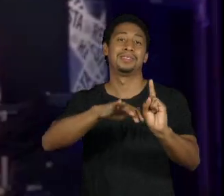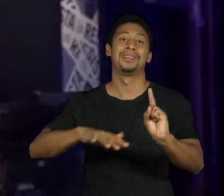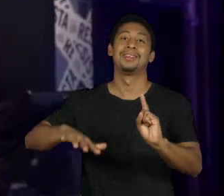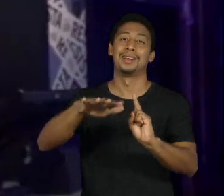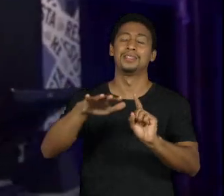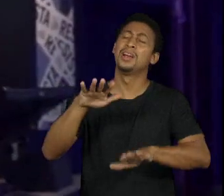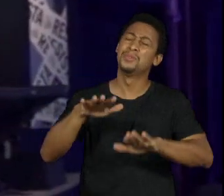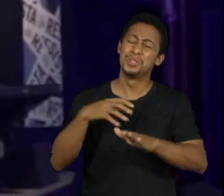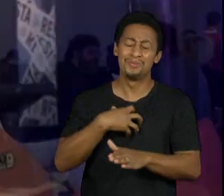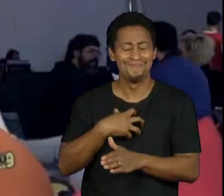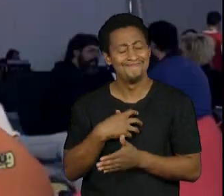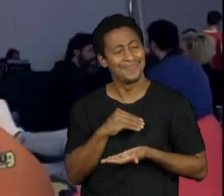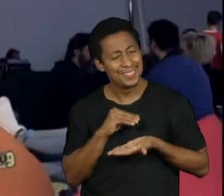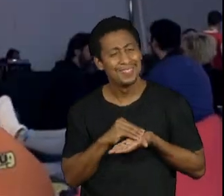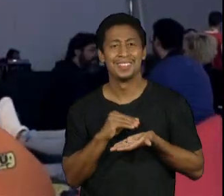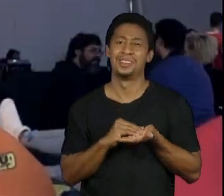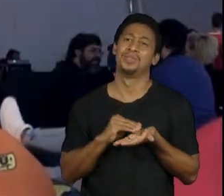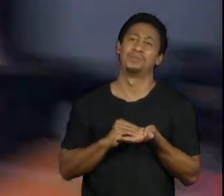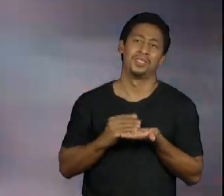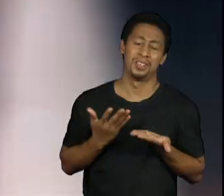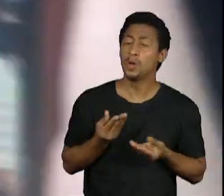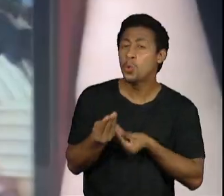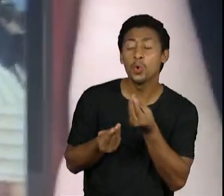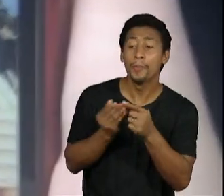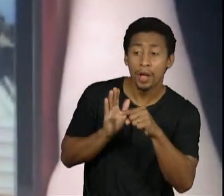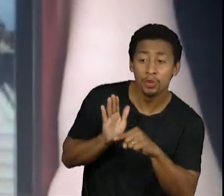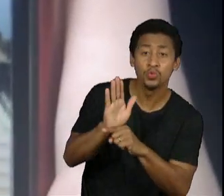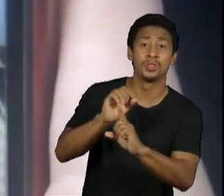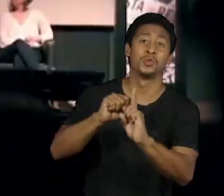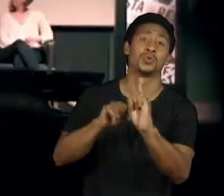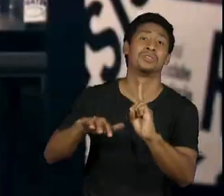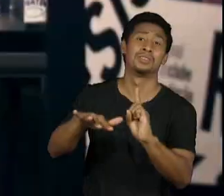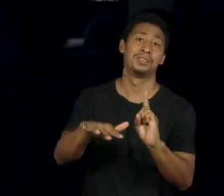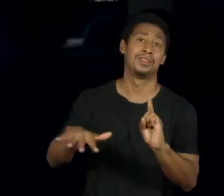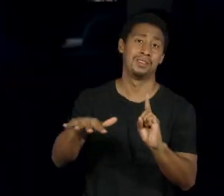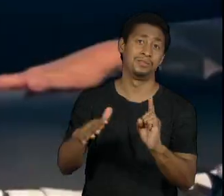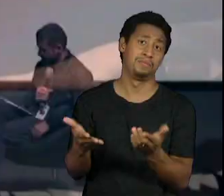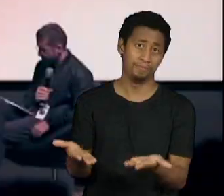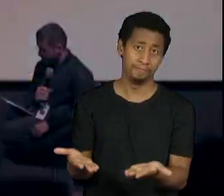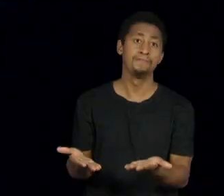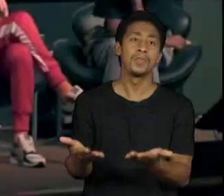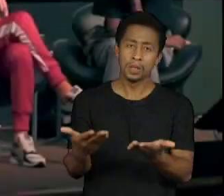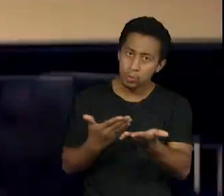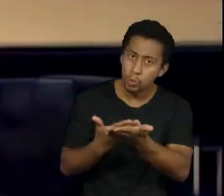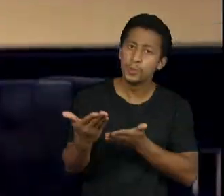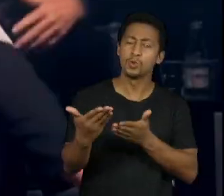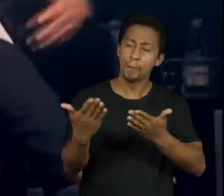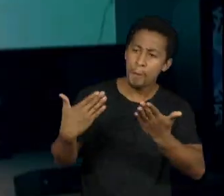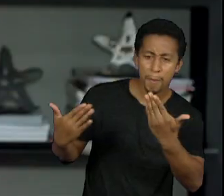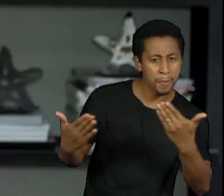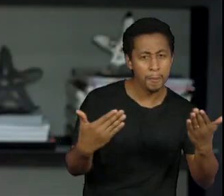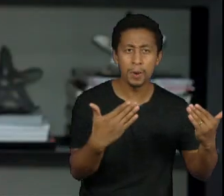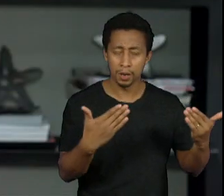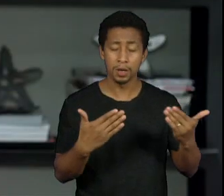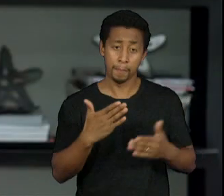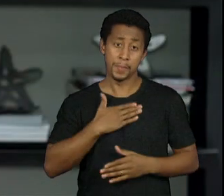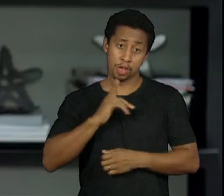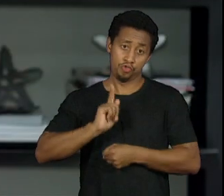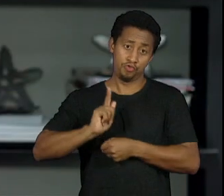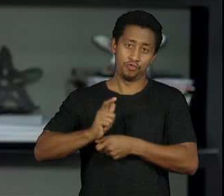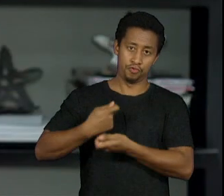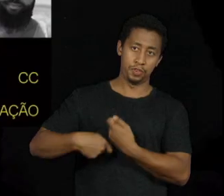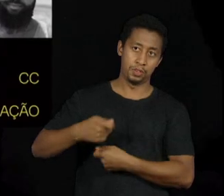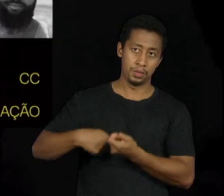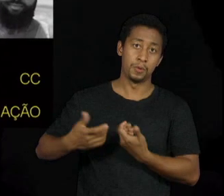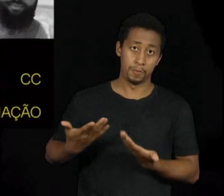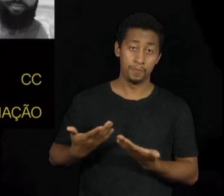da gente entender o que a gente pode fazer pela sociedade então a gente está colocando muito isso no clube na nossa gestão quando a gente se candidatou